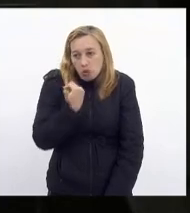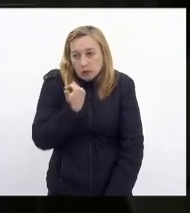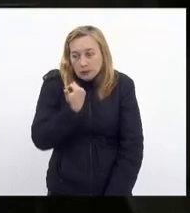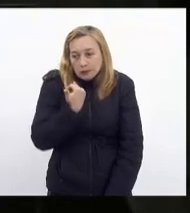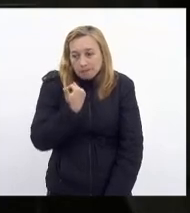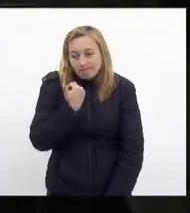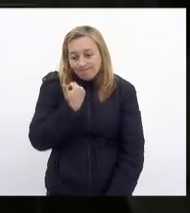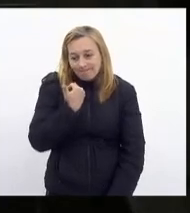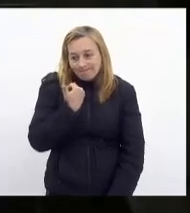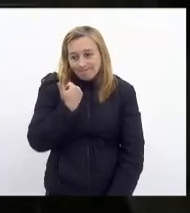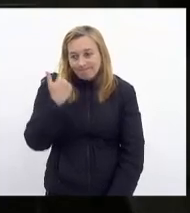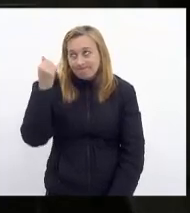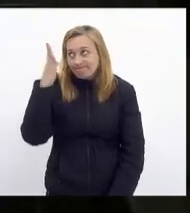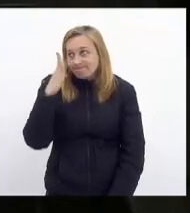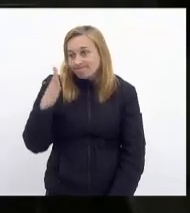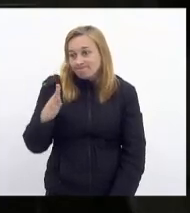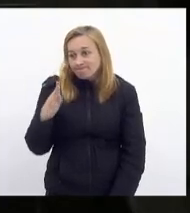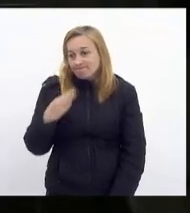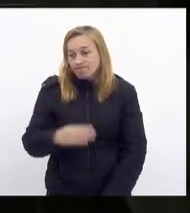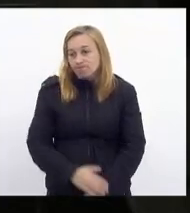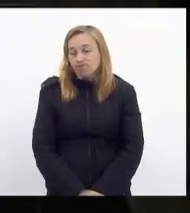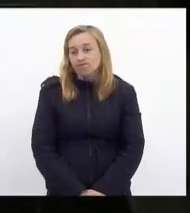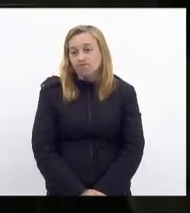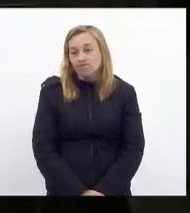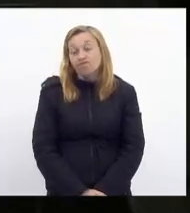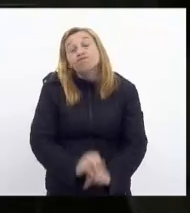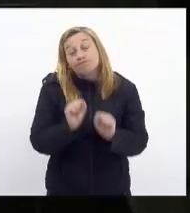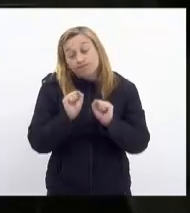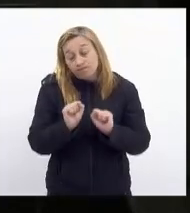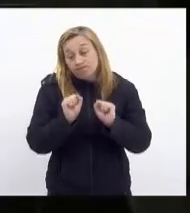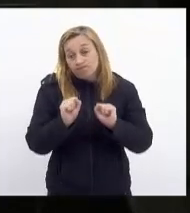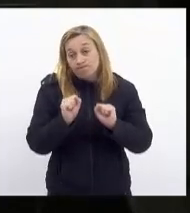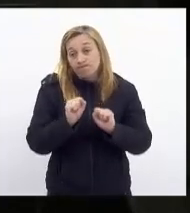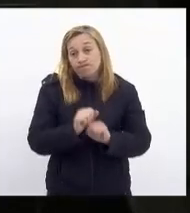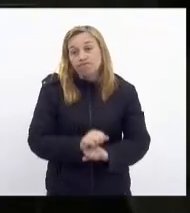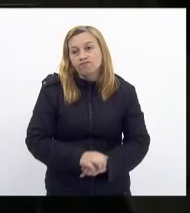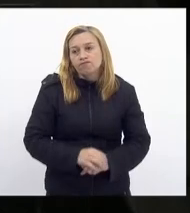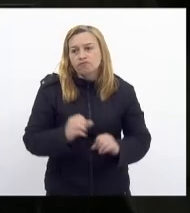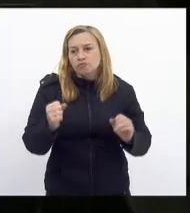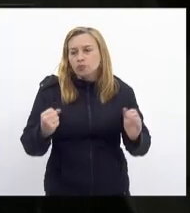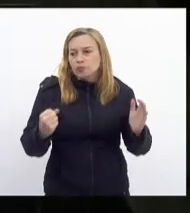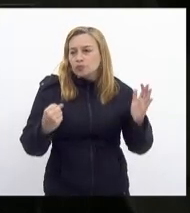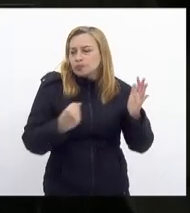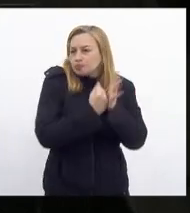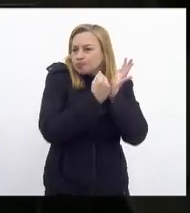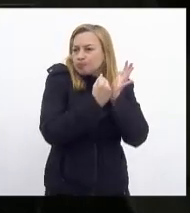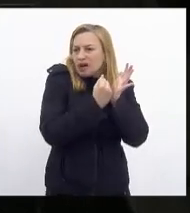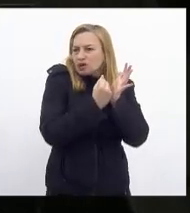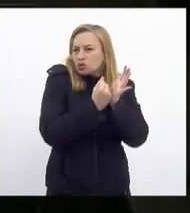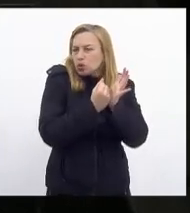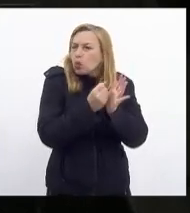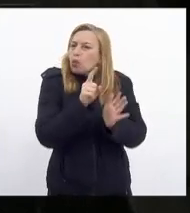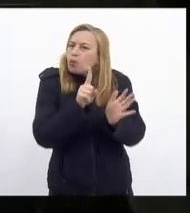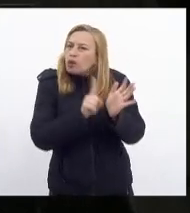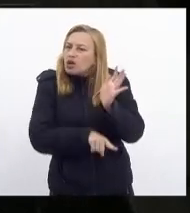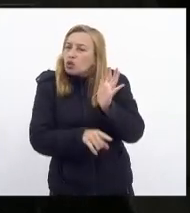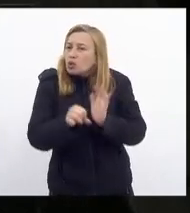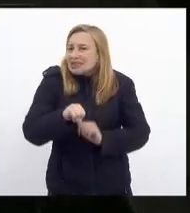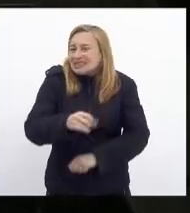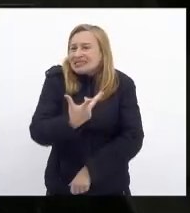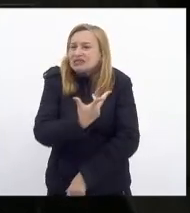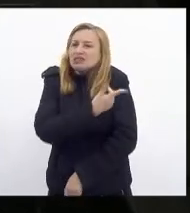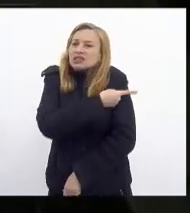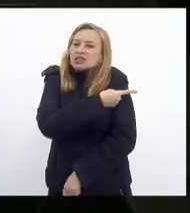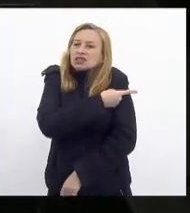brasileiros poderia ter sido um impacto menor se essa vacinação